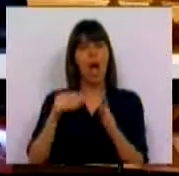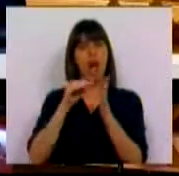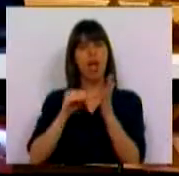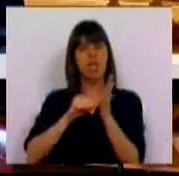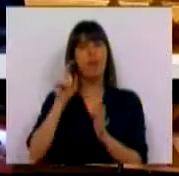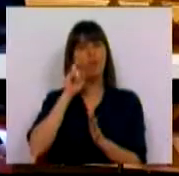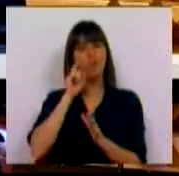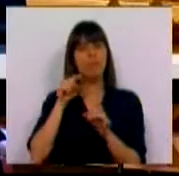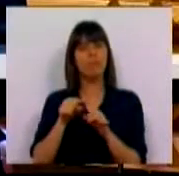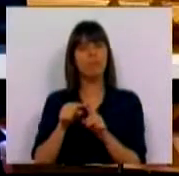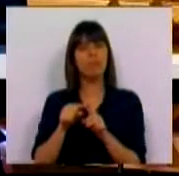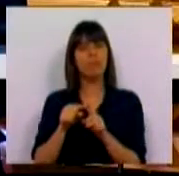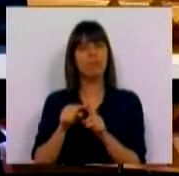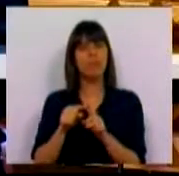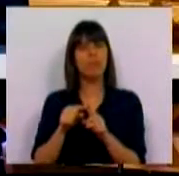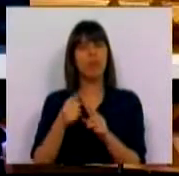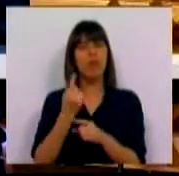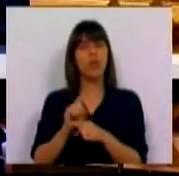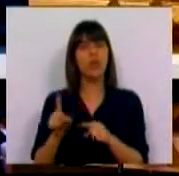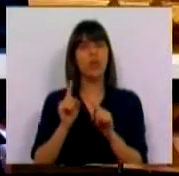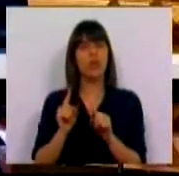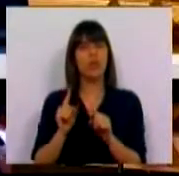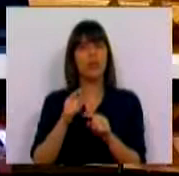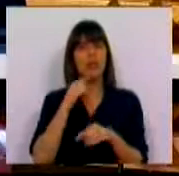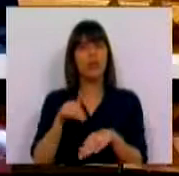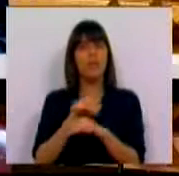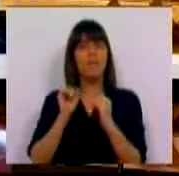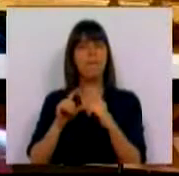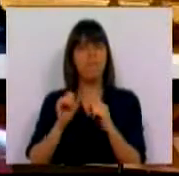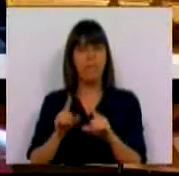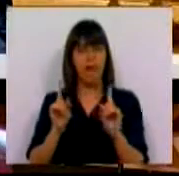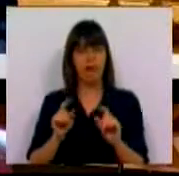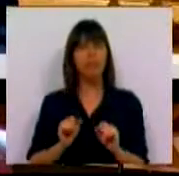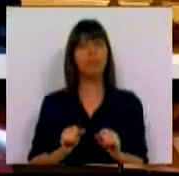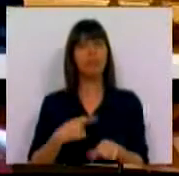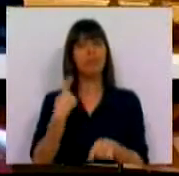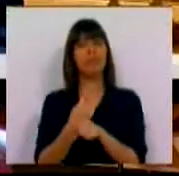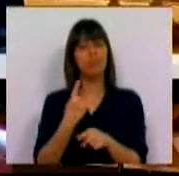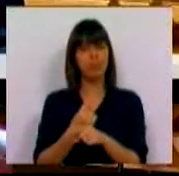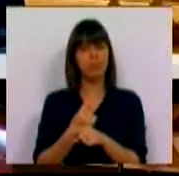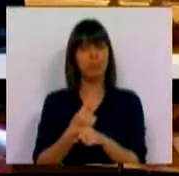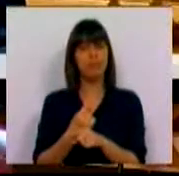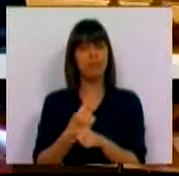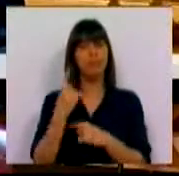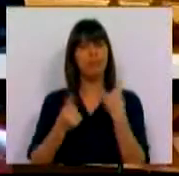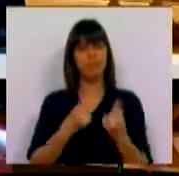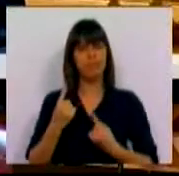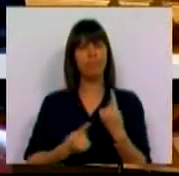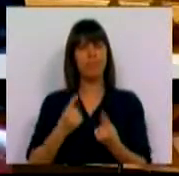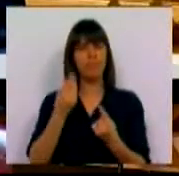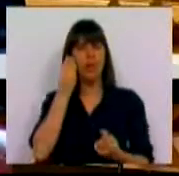registro salvaguardando a concepção do endereço de e-mail. Foram também tidas algumas